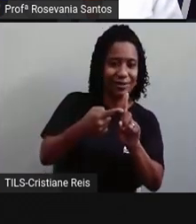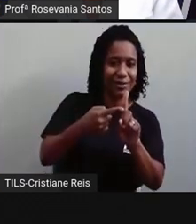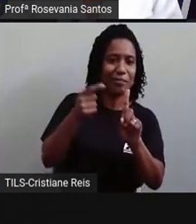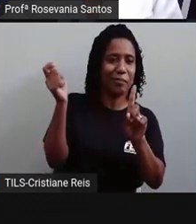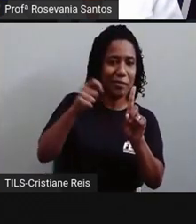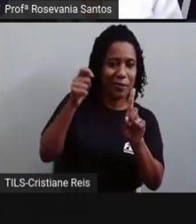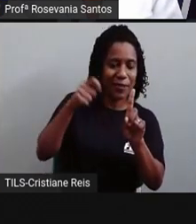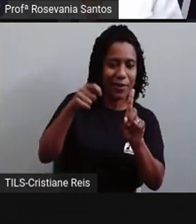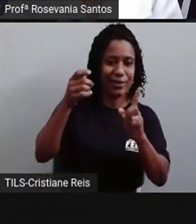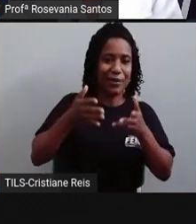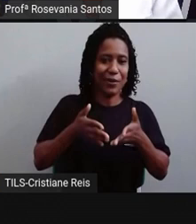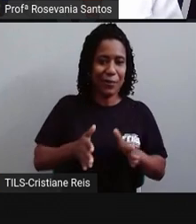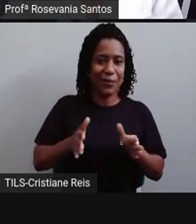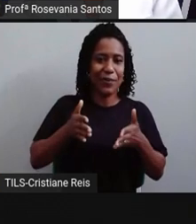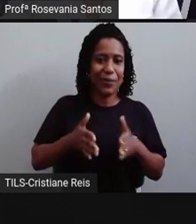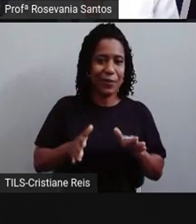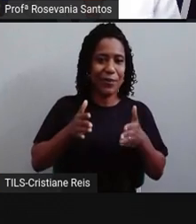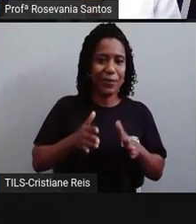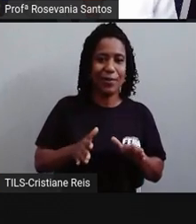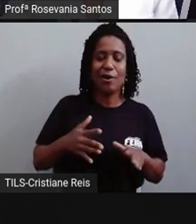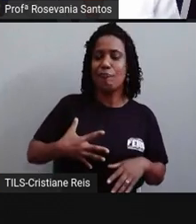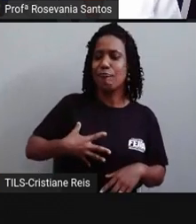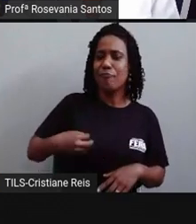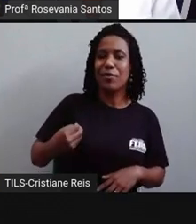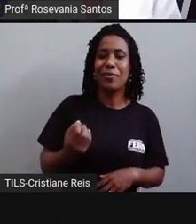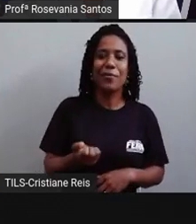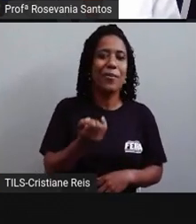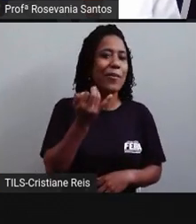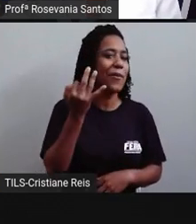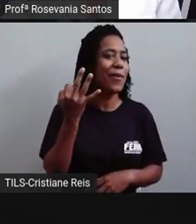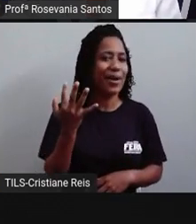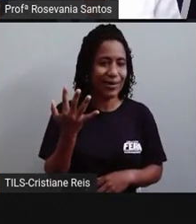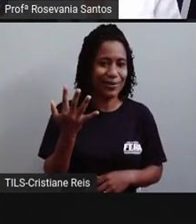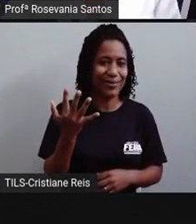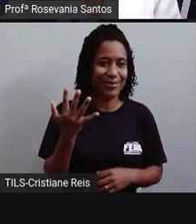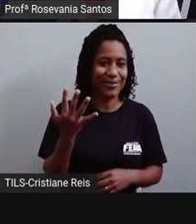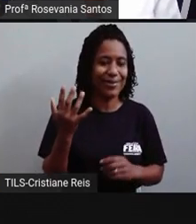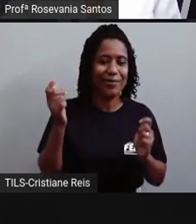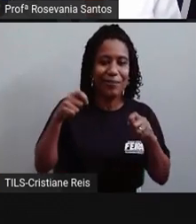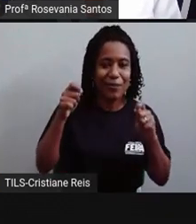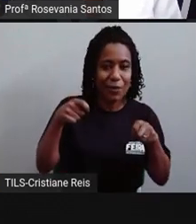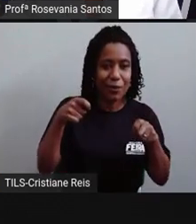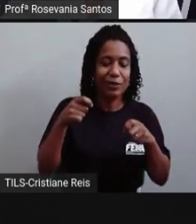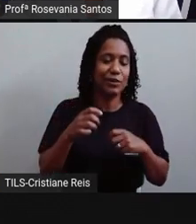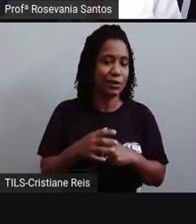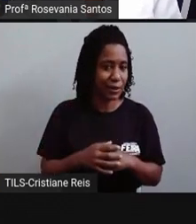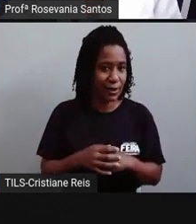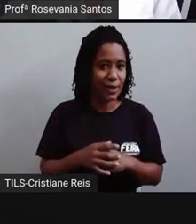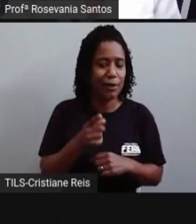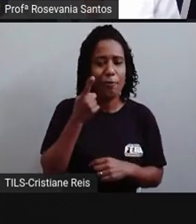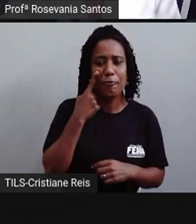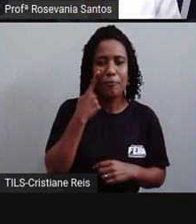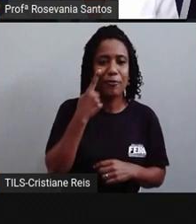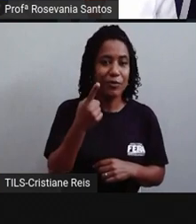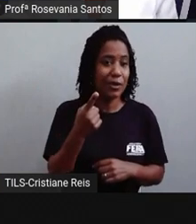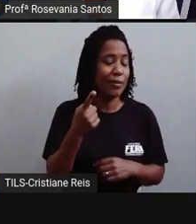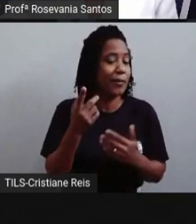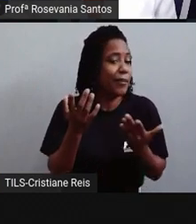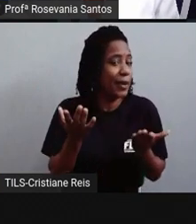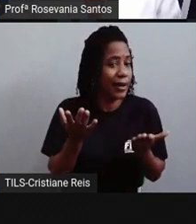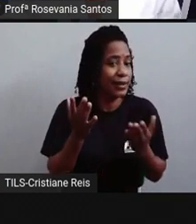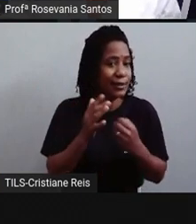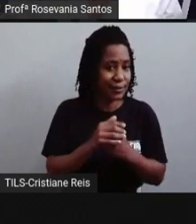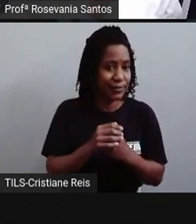aquela quantidade de filhos que uma mulher pode gerar no período reprodutivo dela. E isso daí não significa